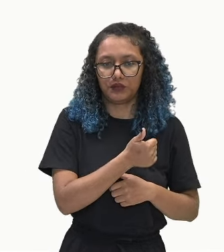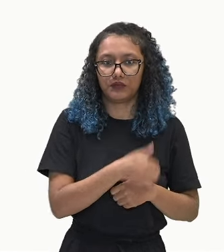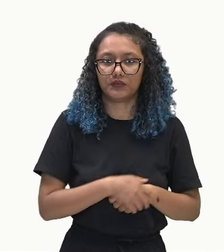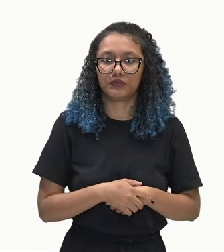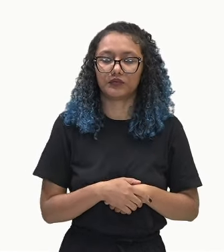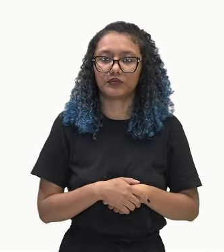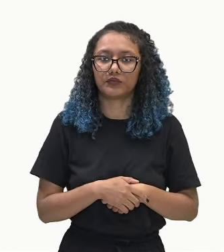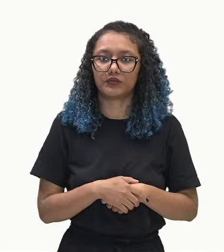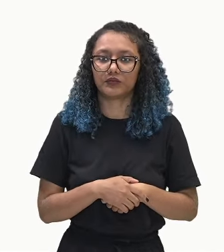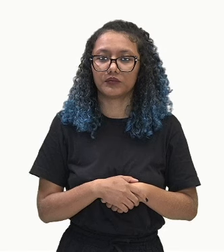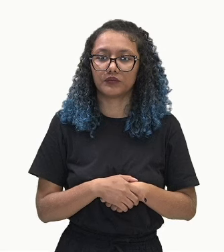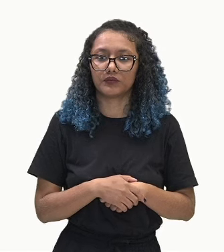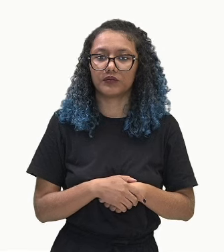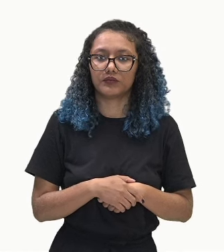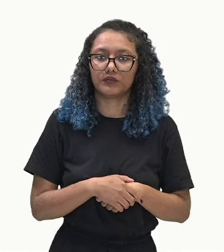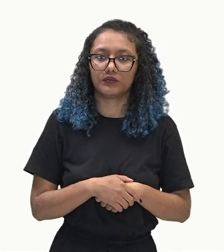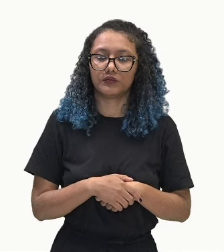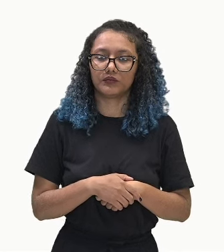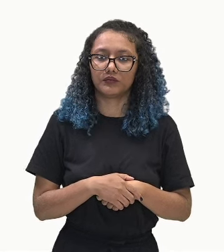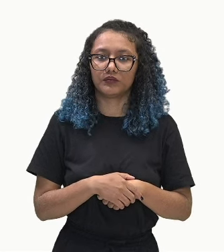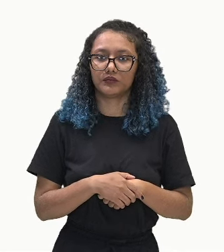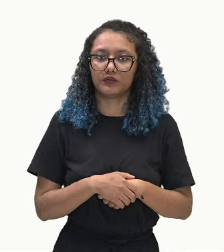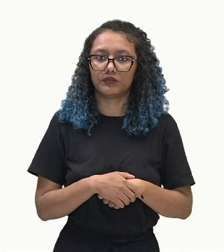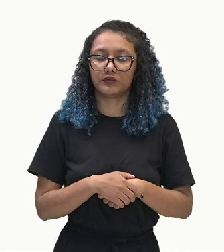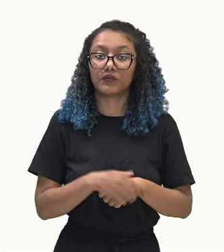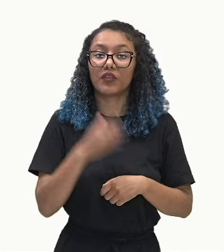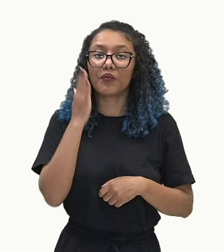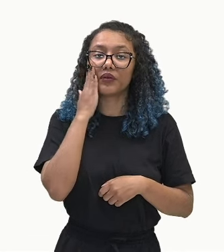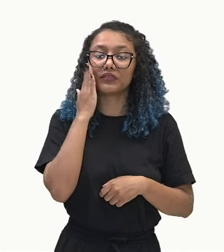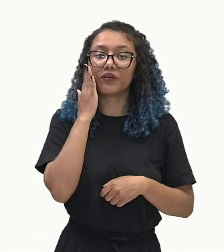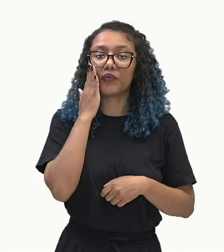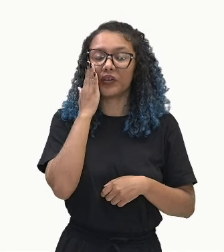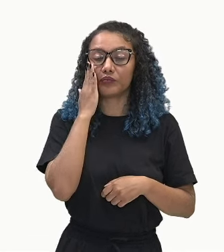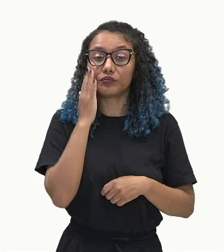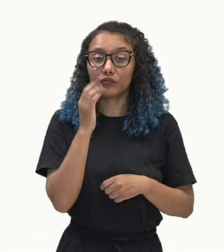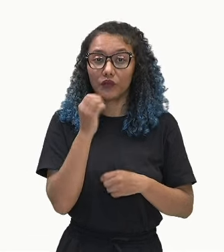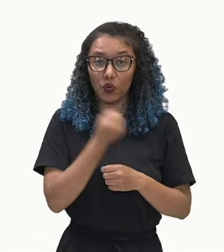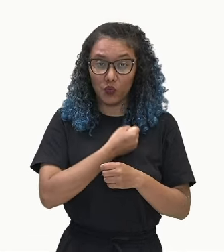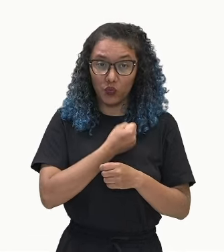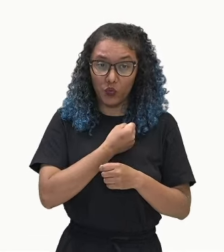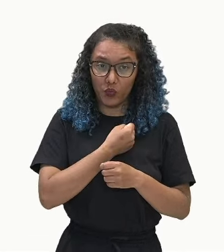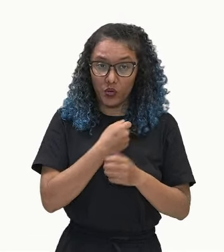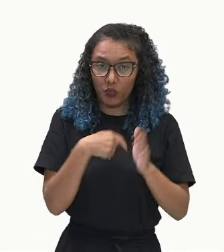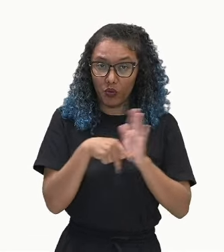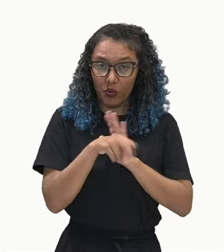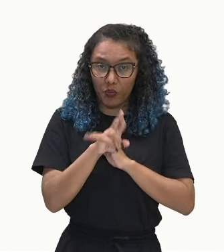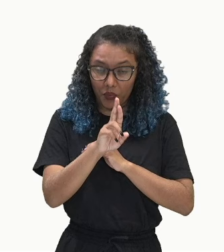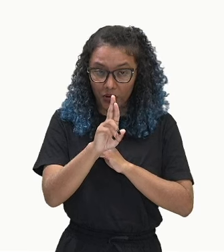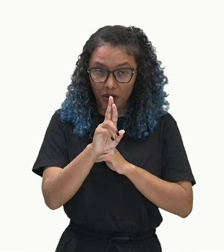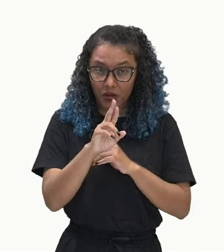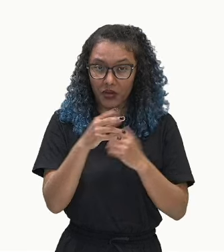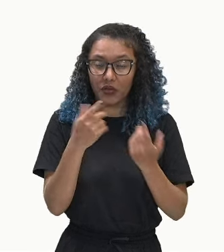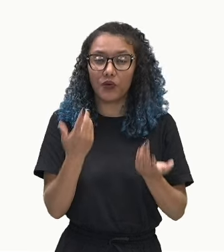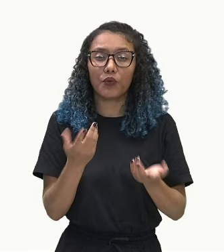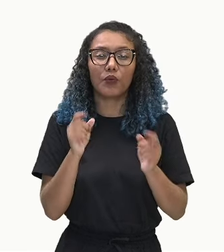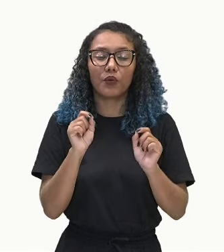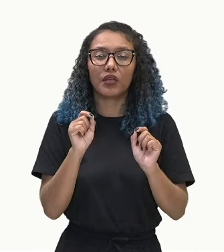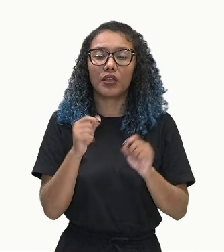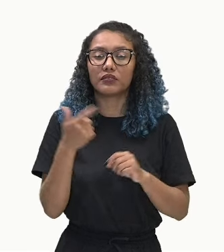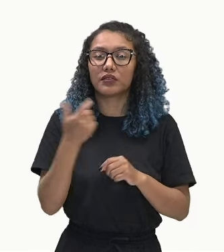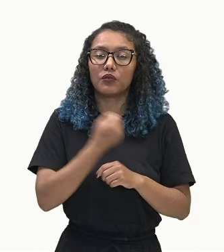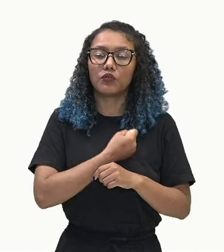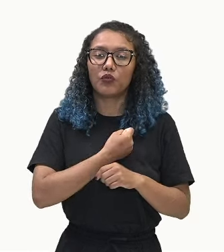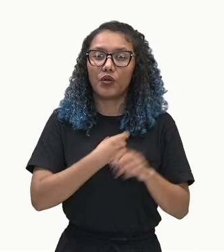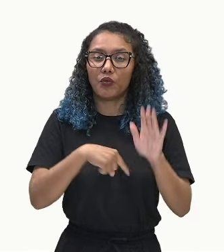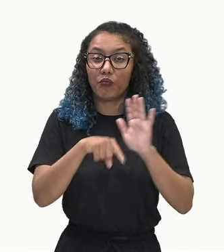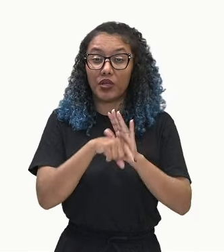21. Para a gente saber o valor da razão, a gente pega o segundo termo e subtrai do